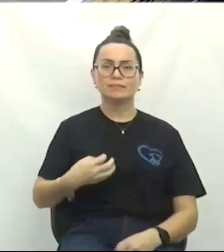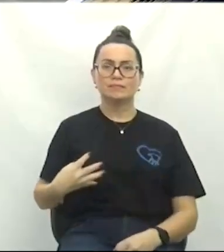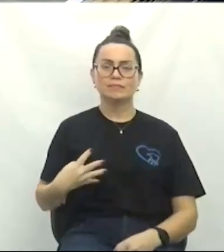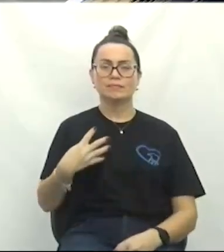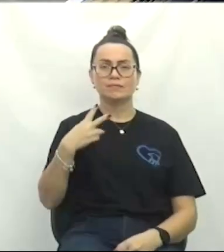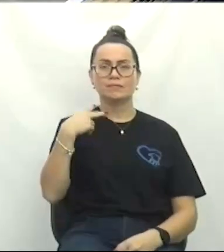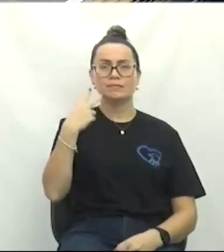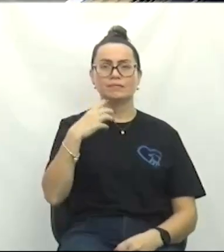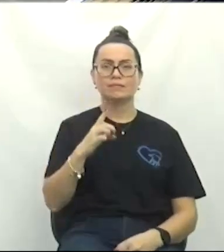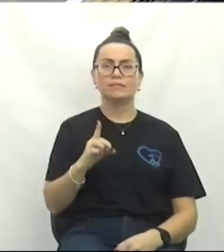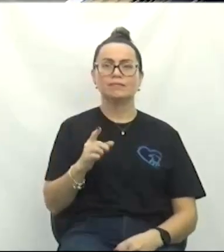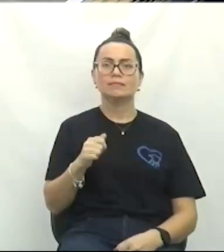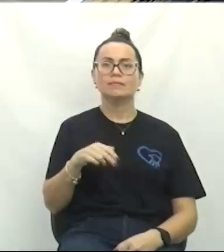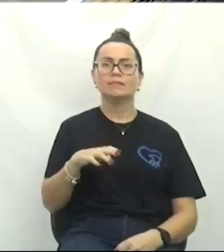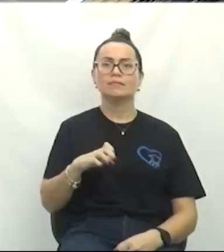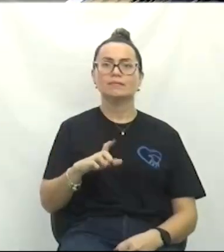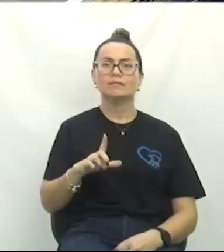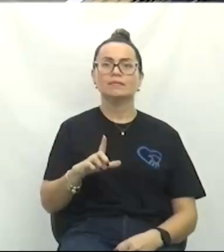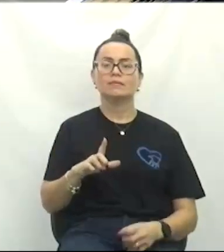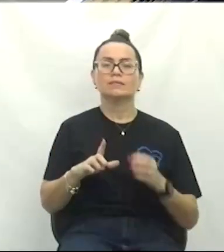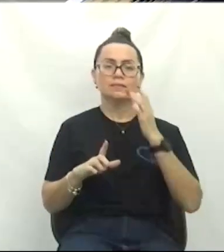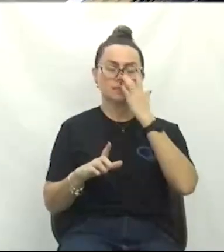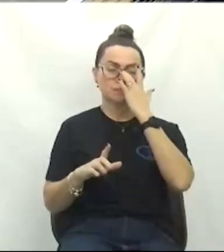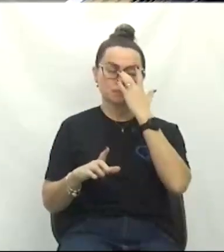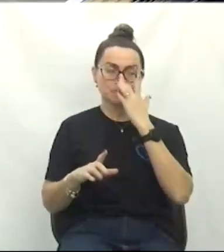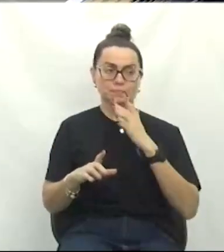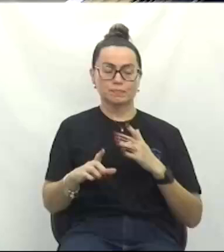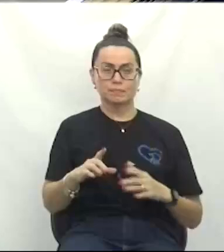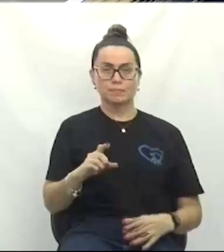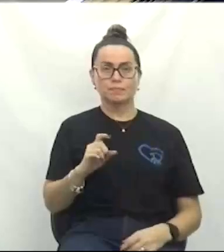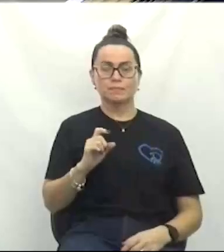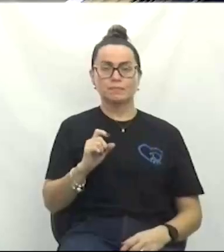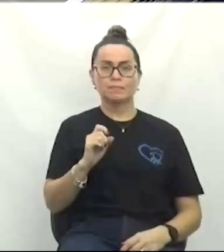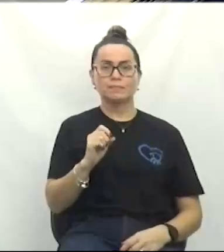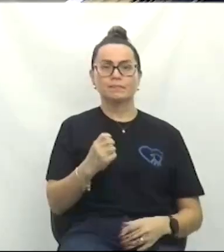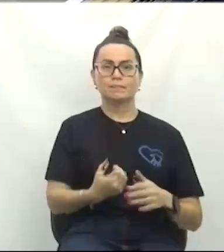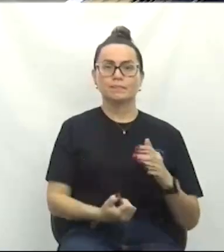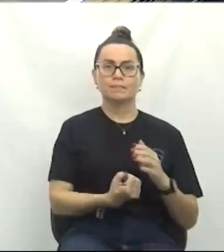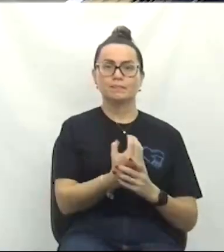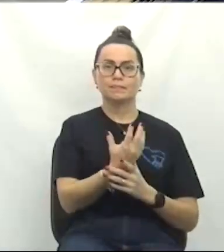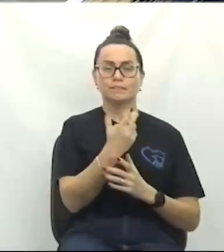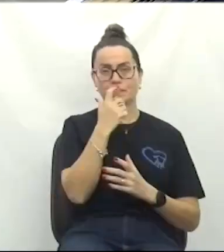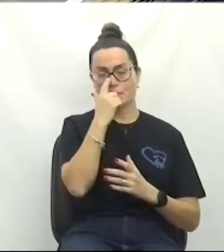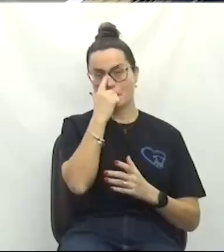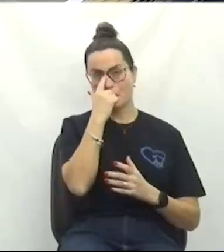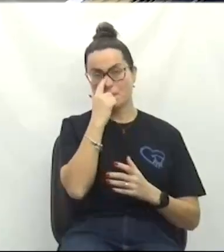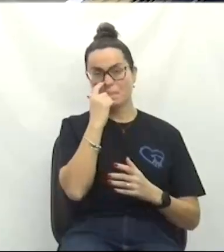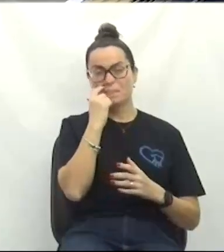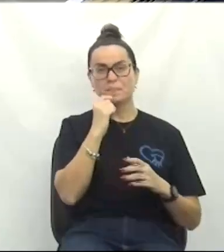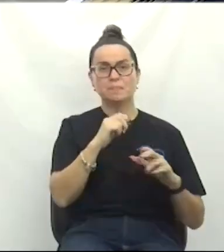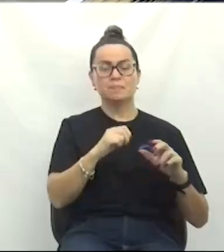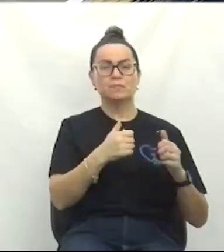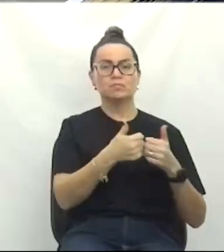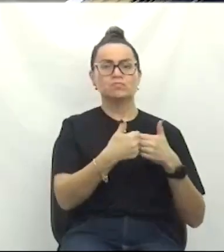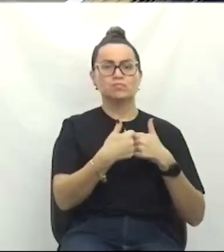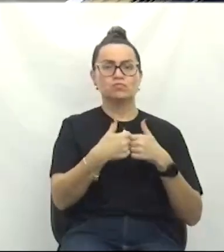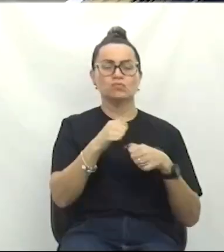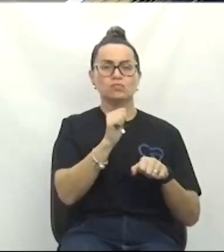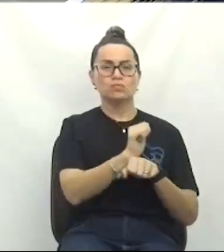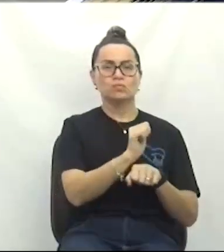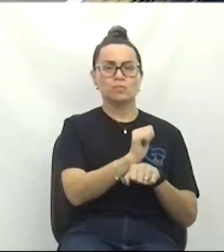Autor, vereador Daniel Frederico Antunes. Implantação de uma parada de ônibus na rua Ludovico Mário Mangili.